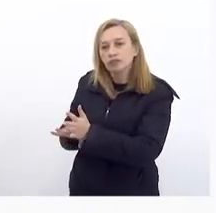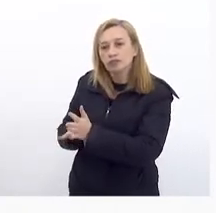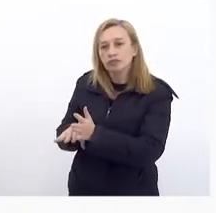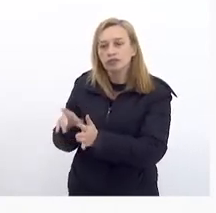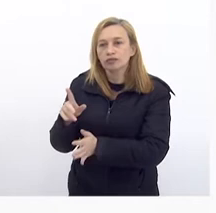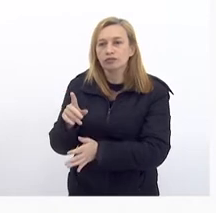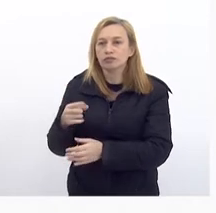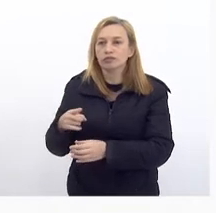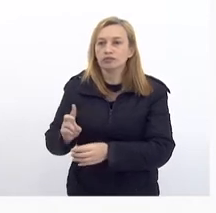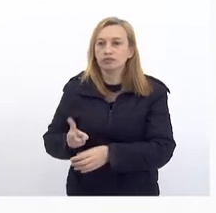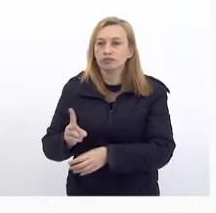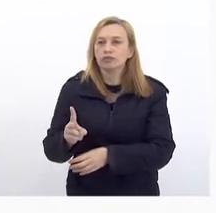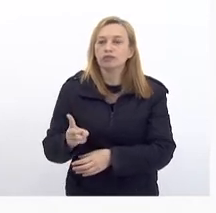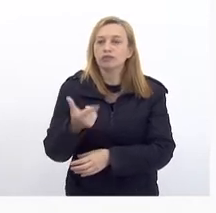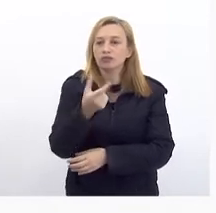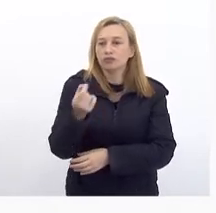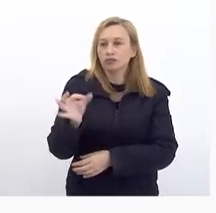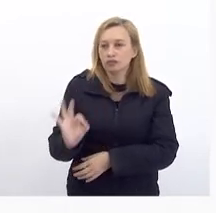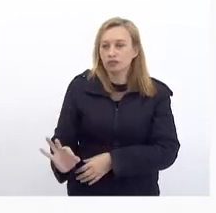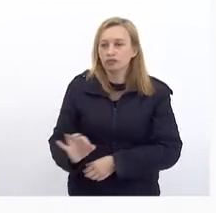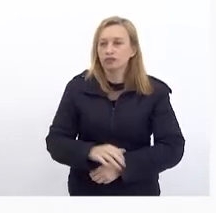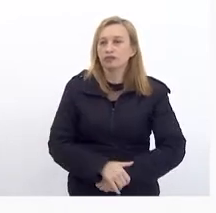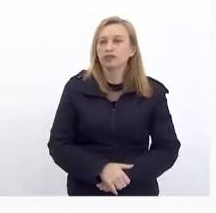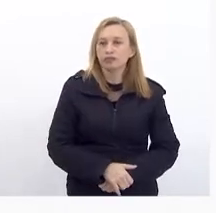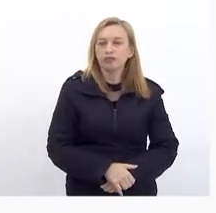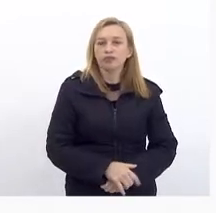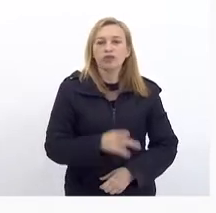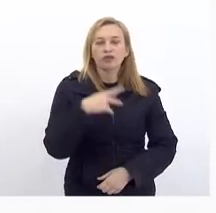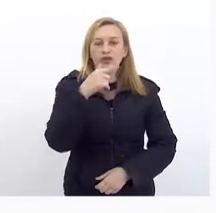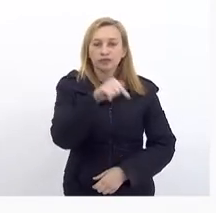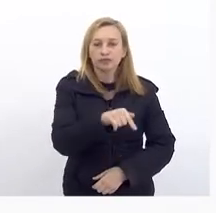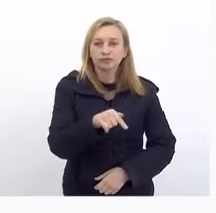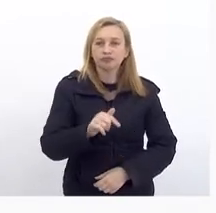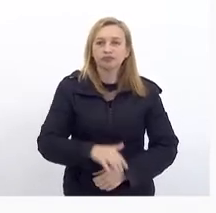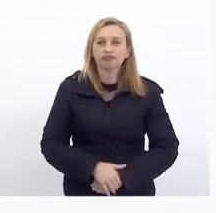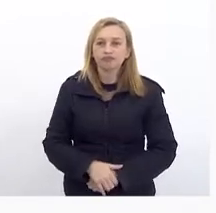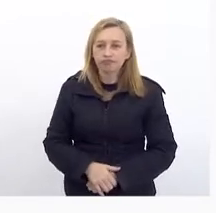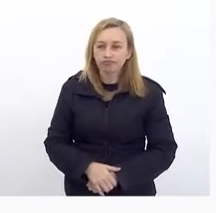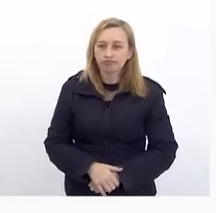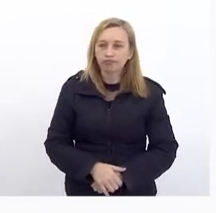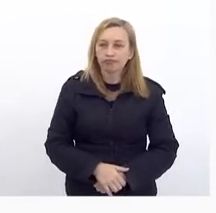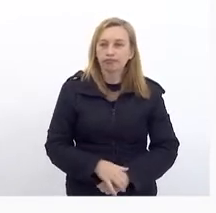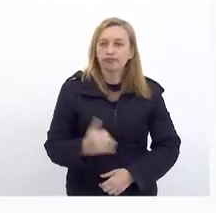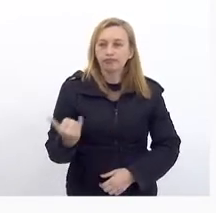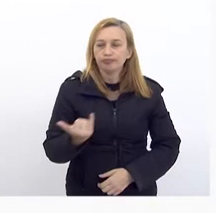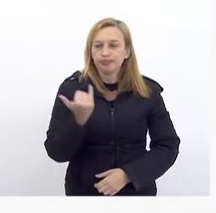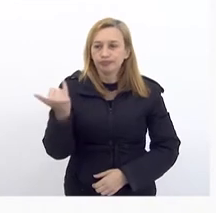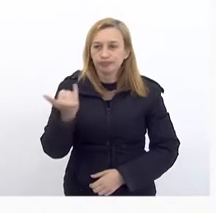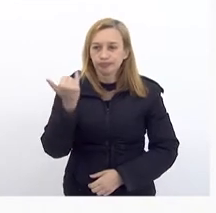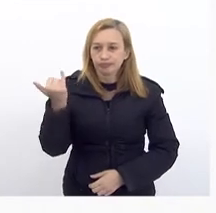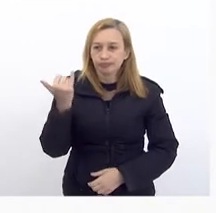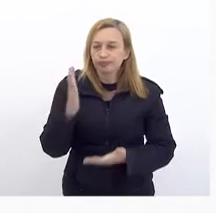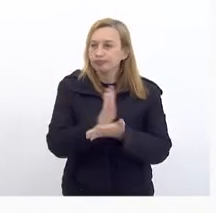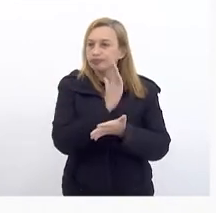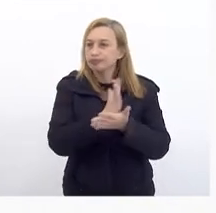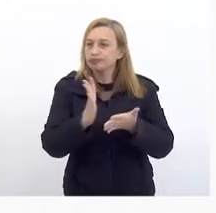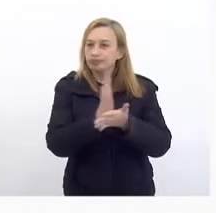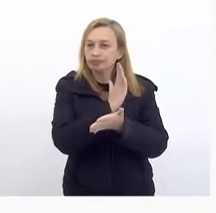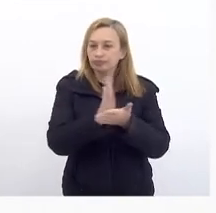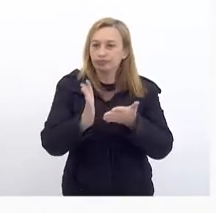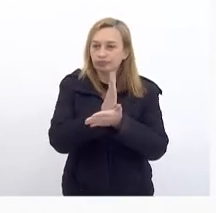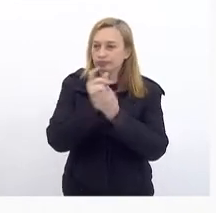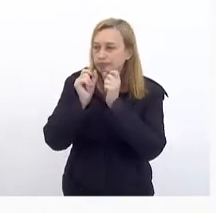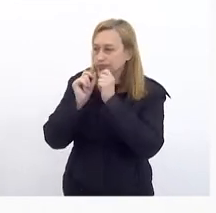% Friso Aqui Algo Que tem Sido Fruto De algumas Críticas